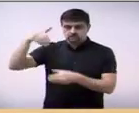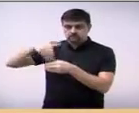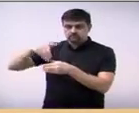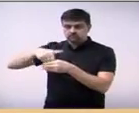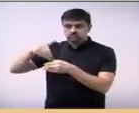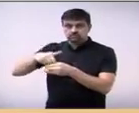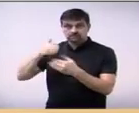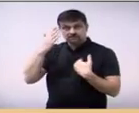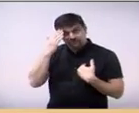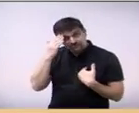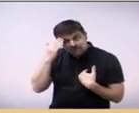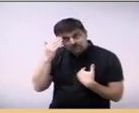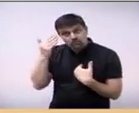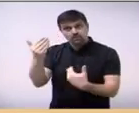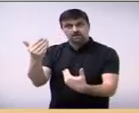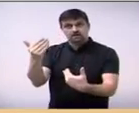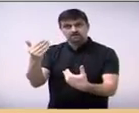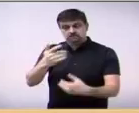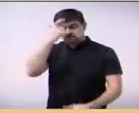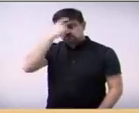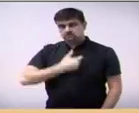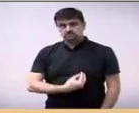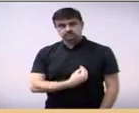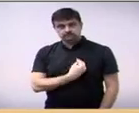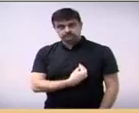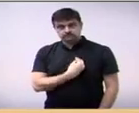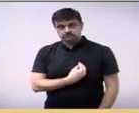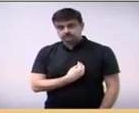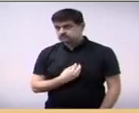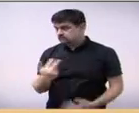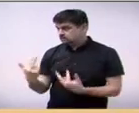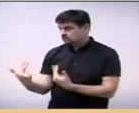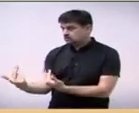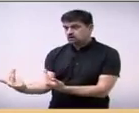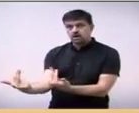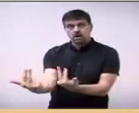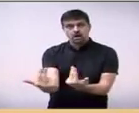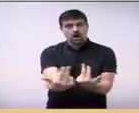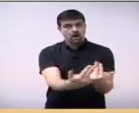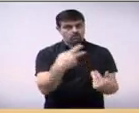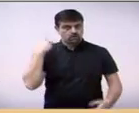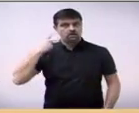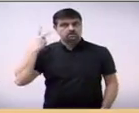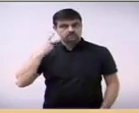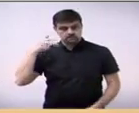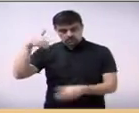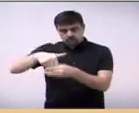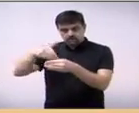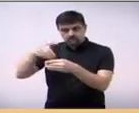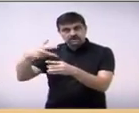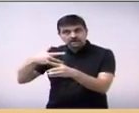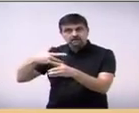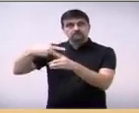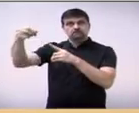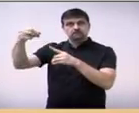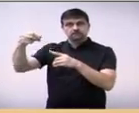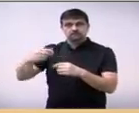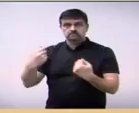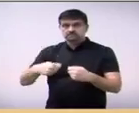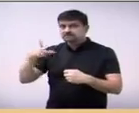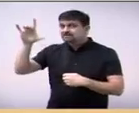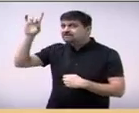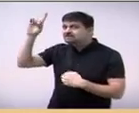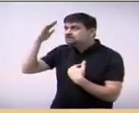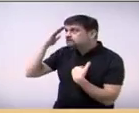eu agradeço. E que estou aqui, assim como os demais vereadores. E, neste contexto, tenho que agradecer a